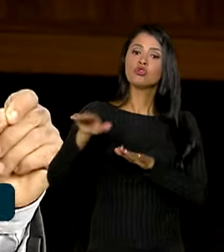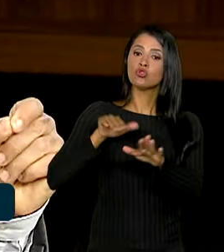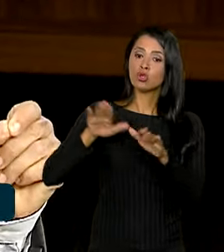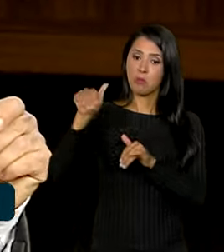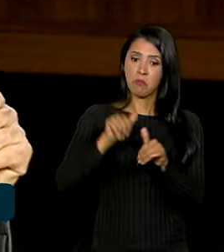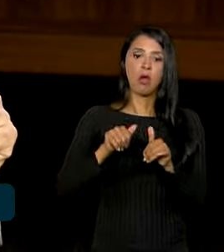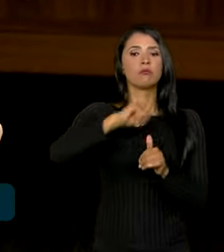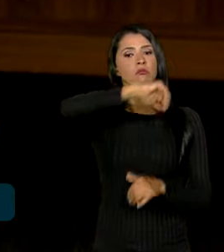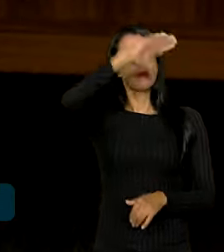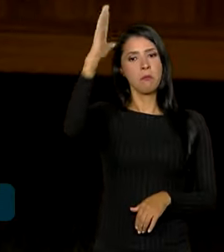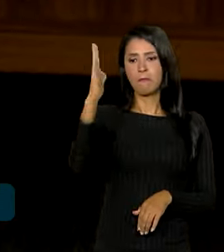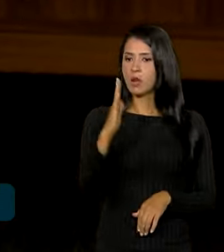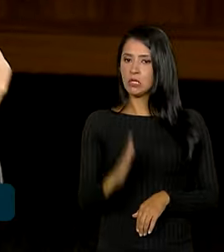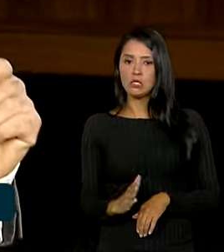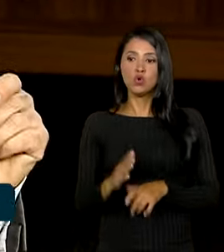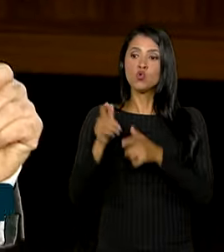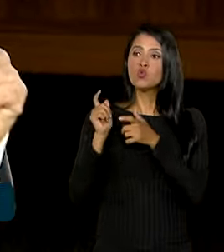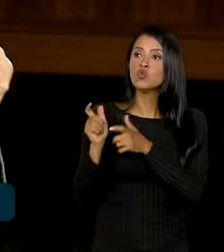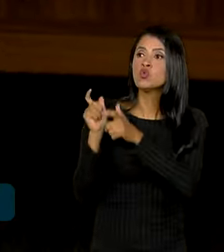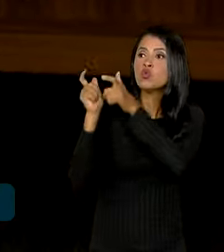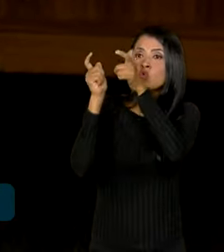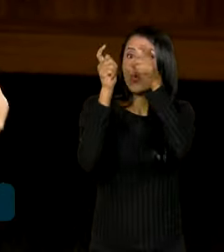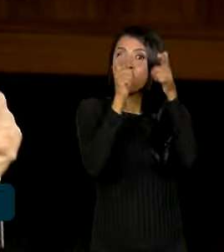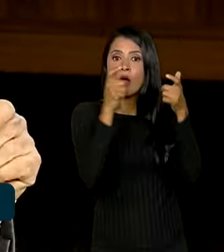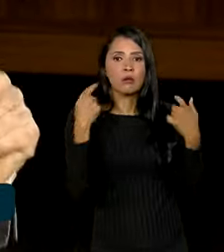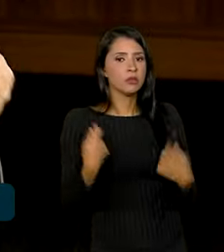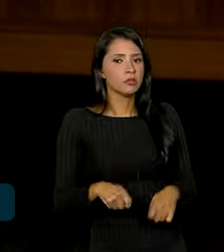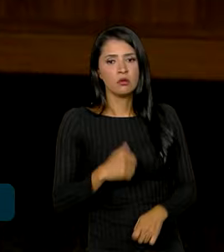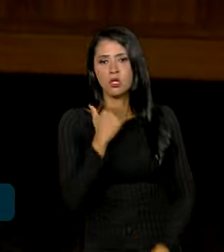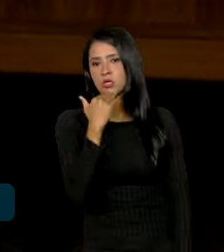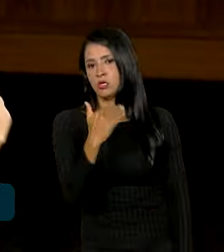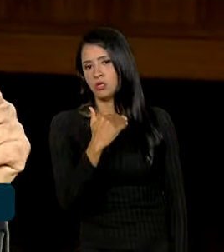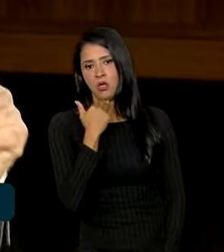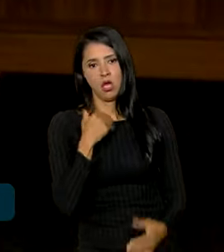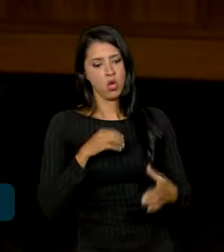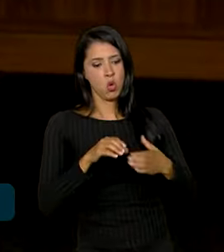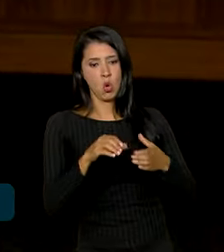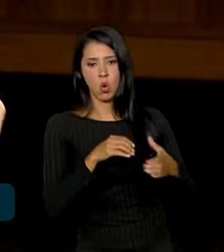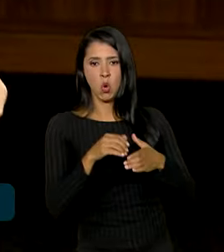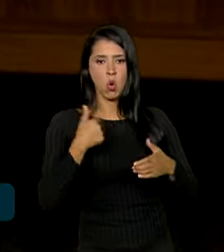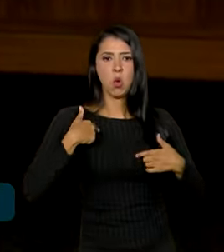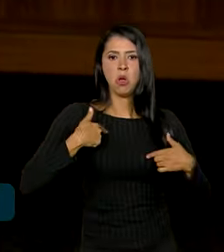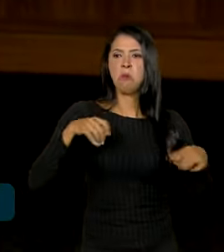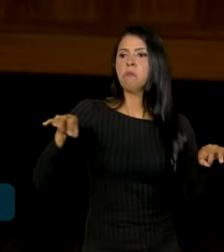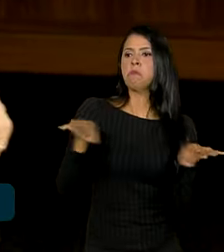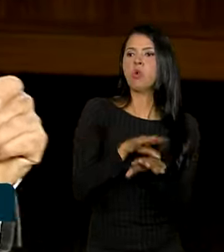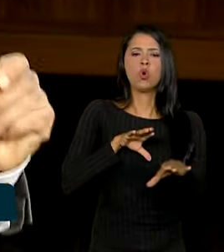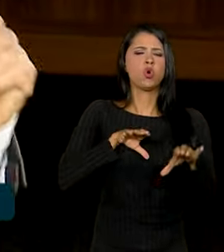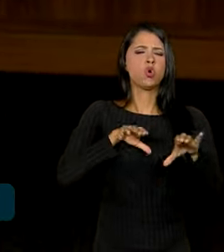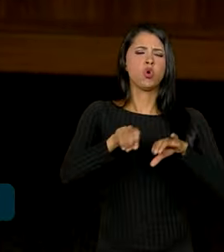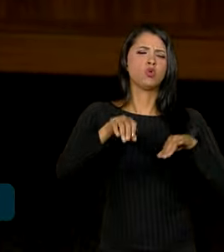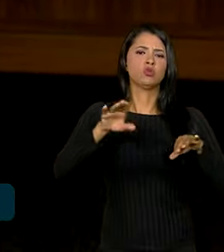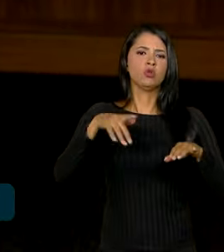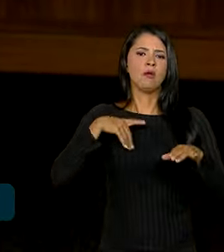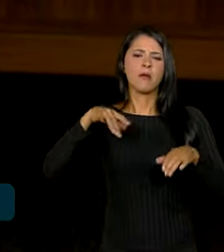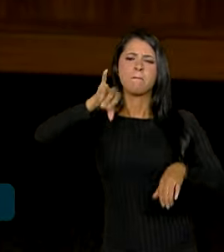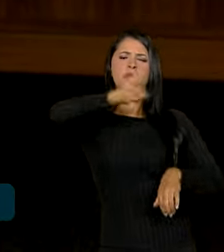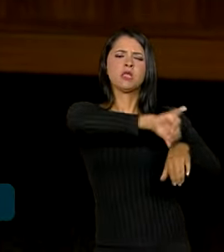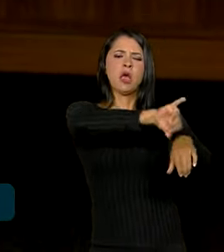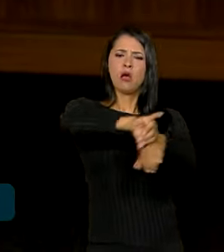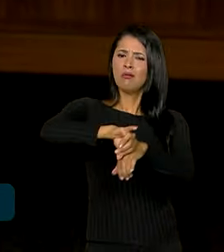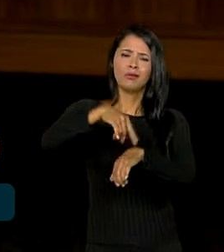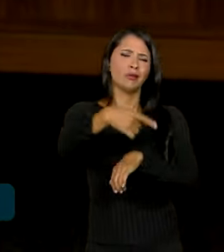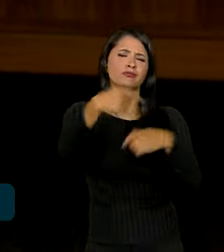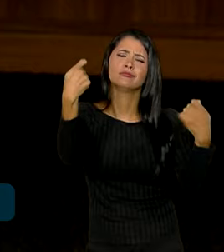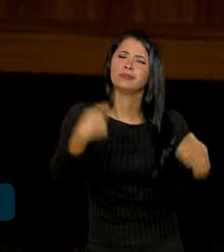profundo, para as regiões que precisam. Não adianta fazer concurso para dizer que depois vai arranjar padrinho para ir para as capitais onde não